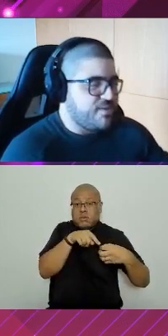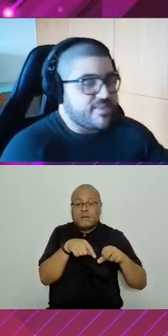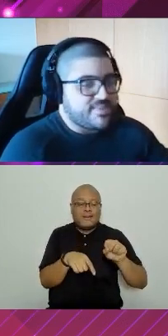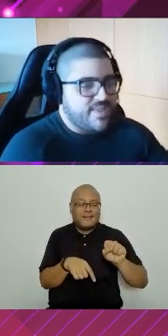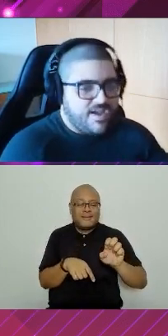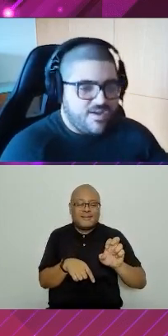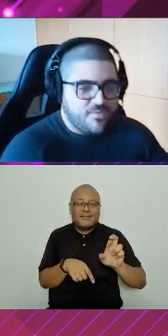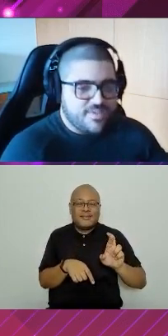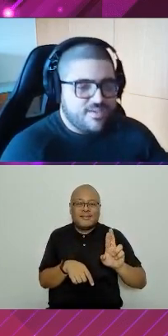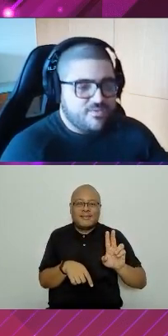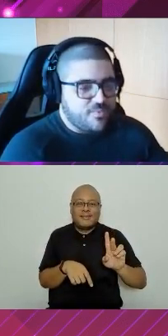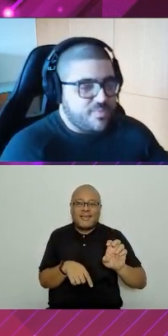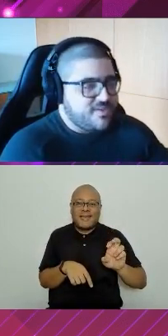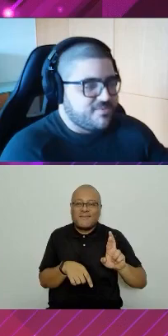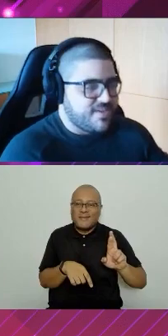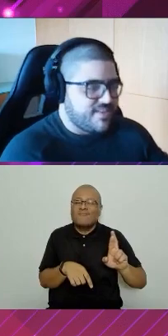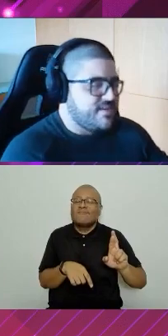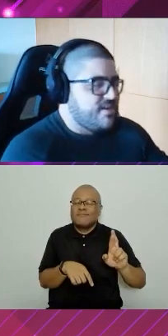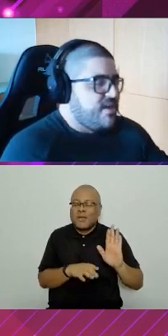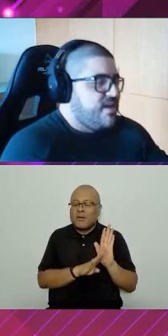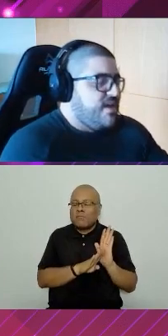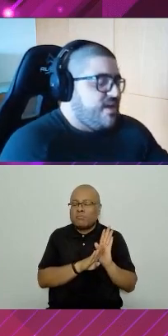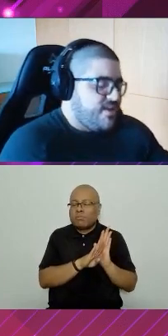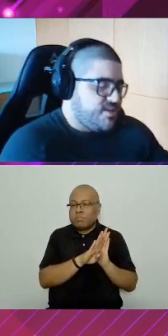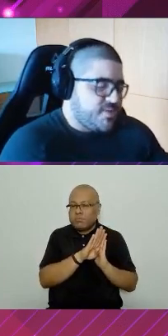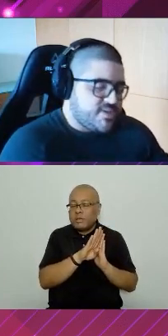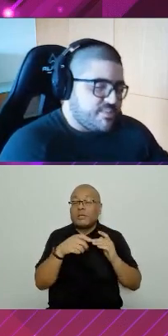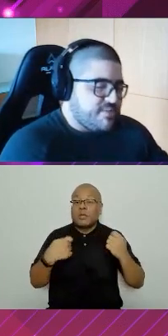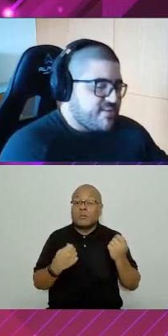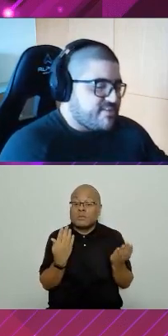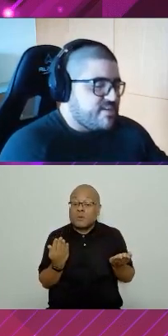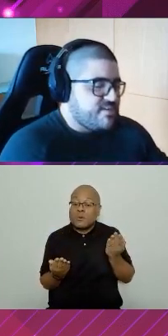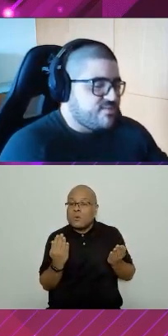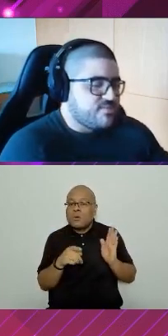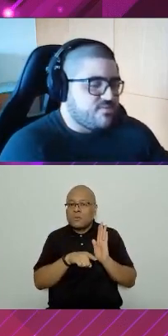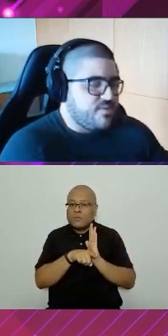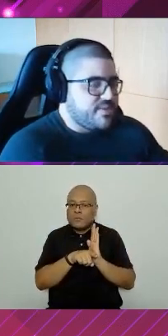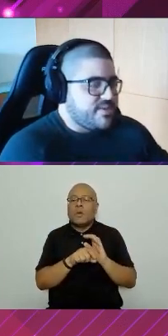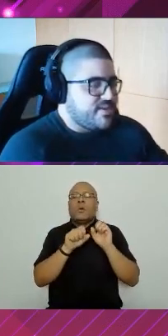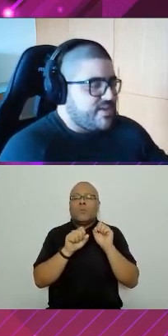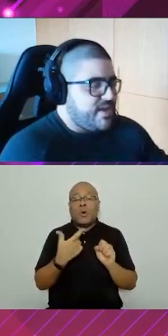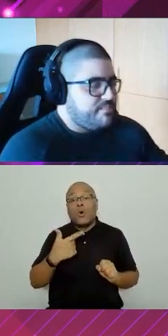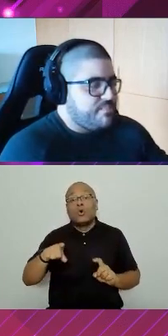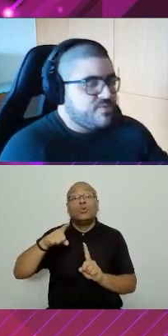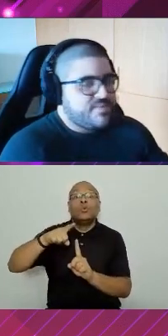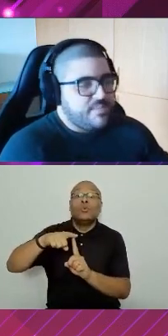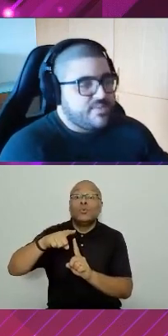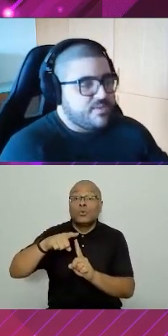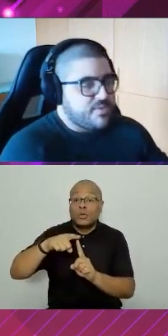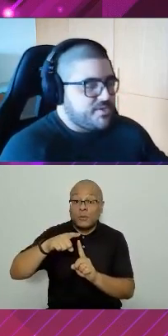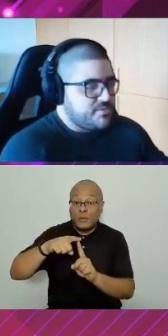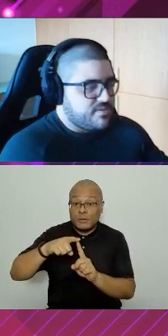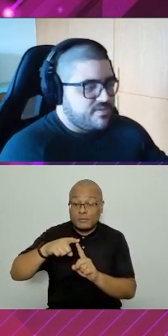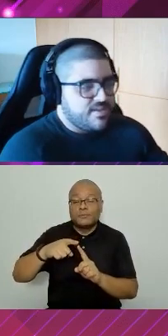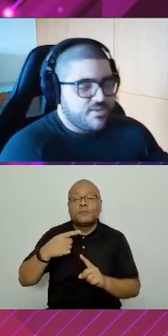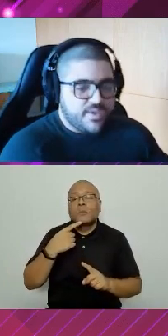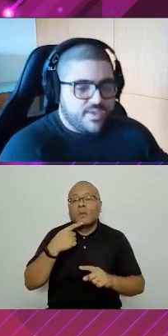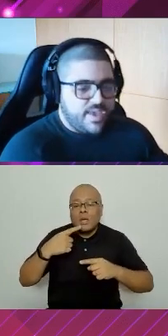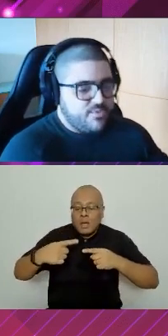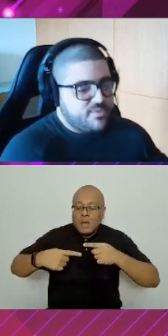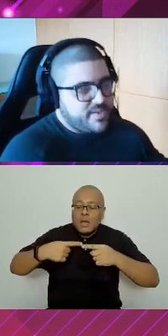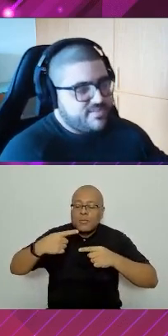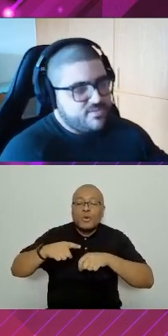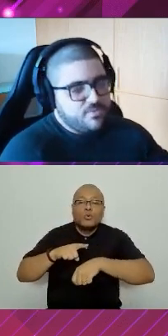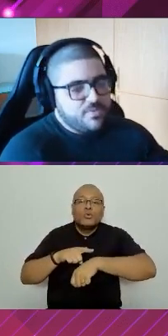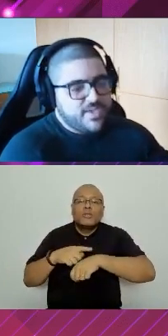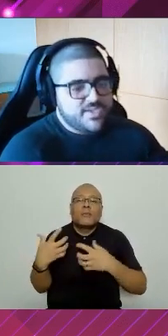precisa aguentar o que eu estou pedindo dele. A gente pode também fazer isso de uma maneira que é build time integration. Que seria o quê?